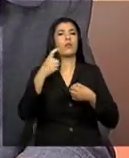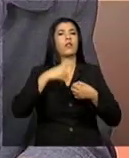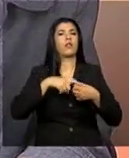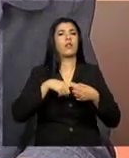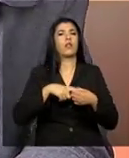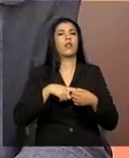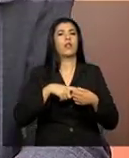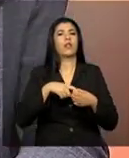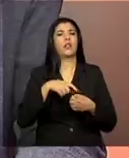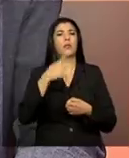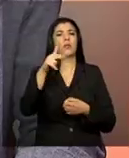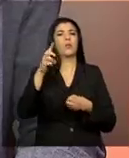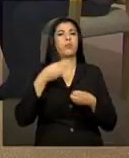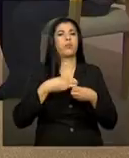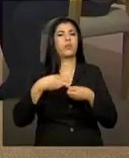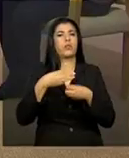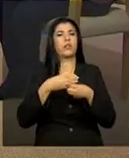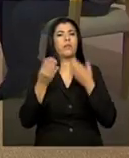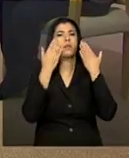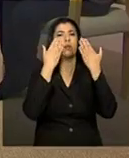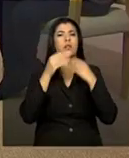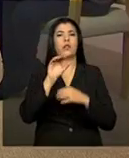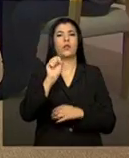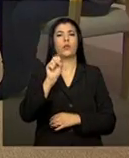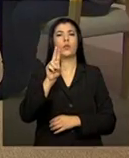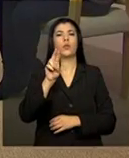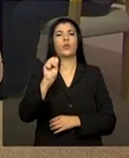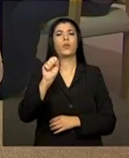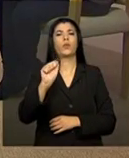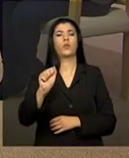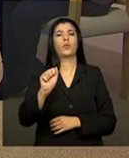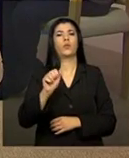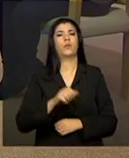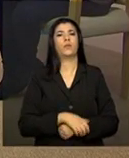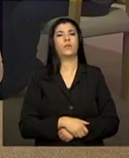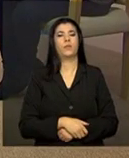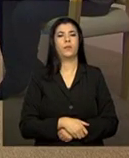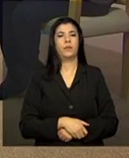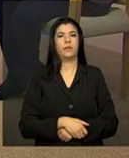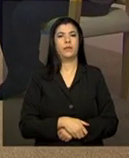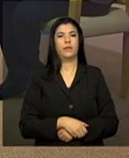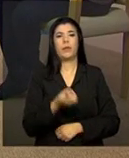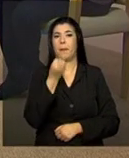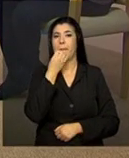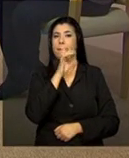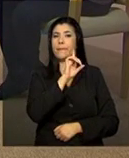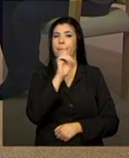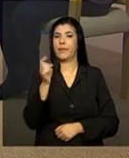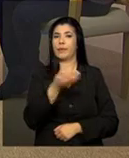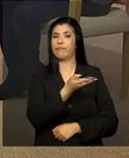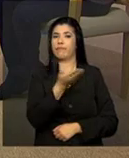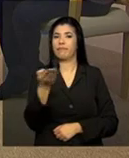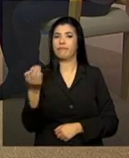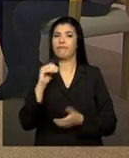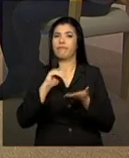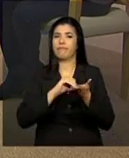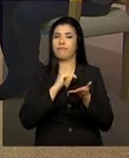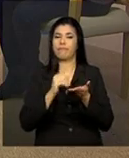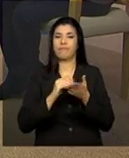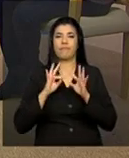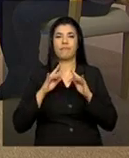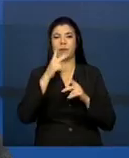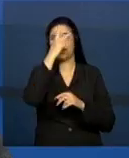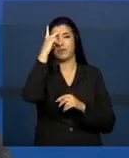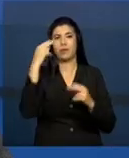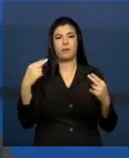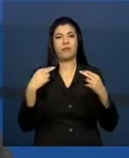dos municípios e dos profissionais que utilizam o prontuário? Bom, bom dia, Lúcia, bom dia, secretária Valéria, bom dia a todos que